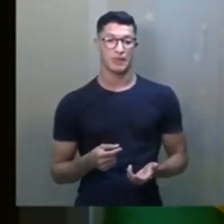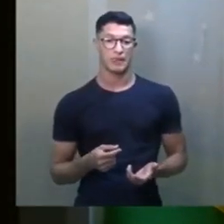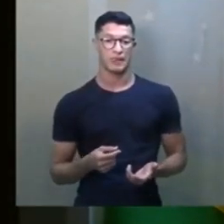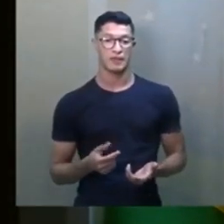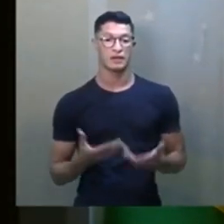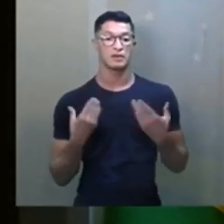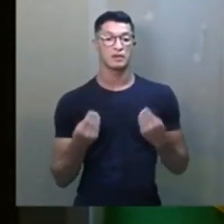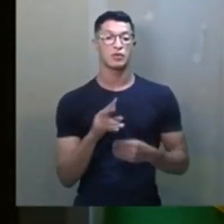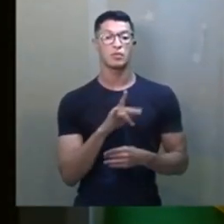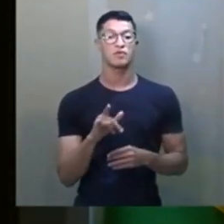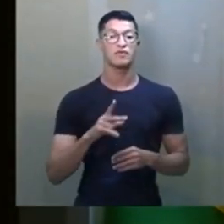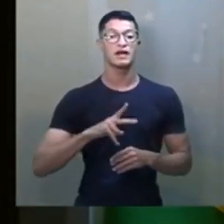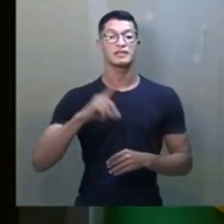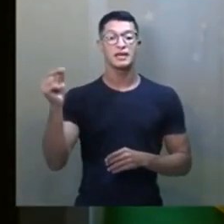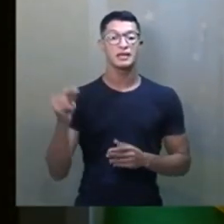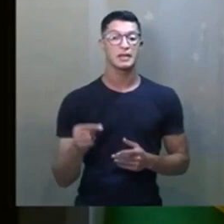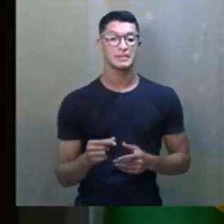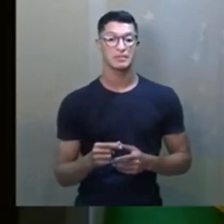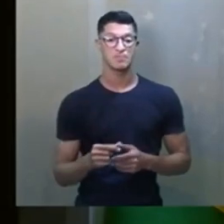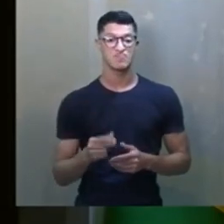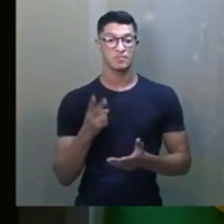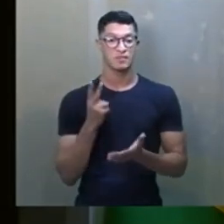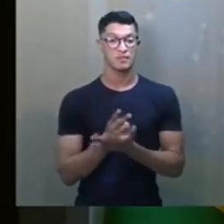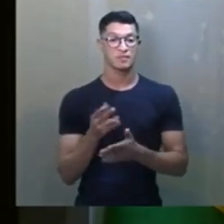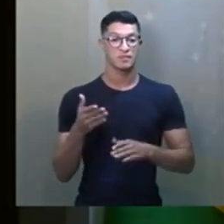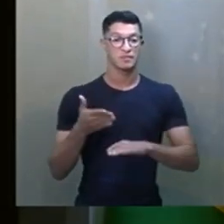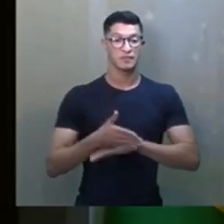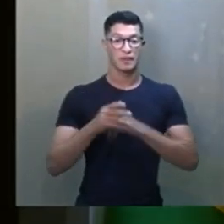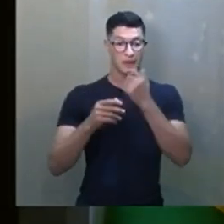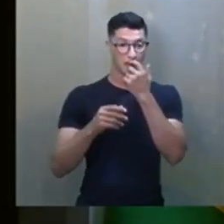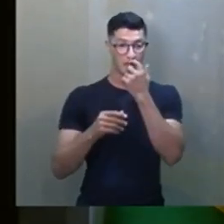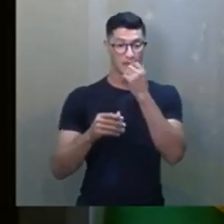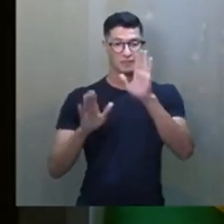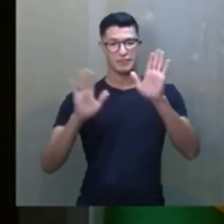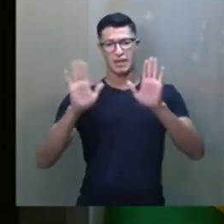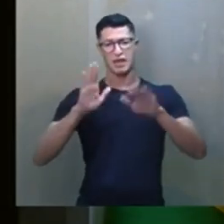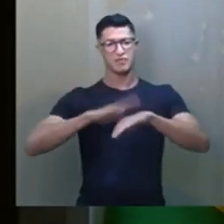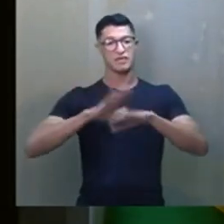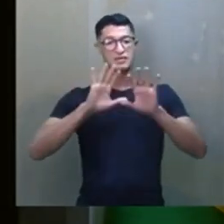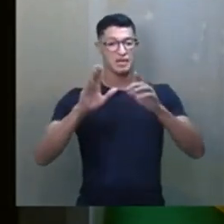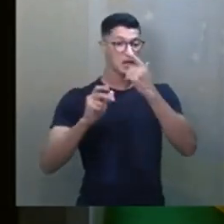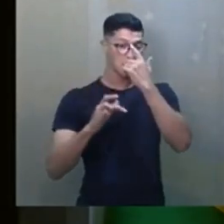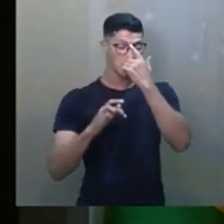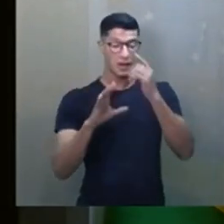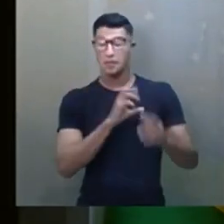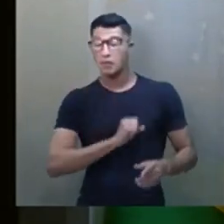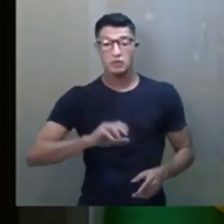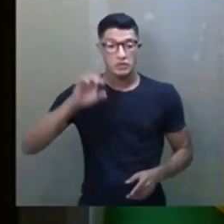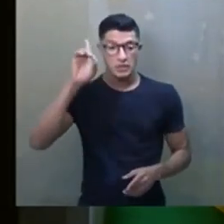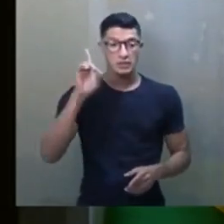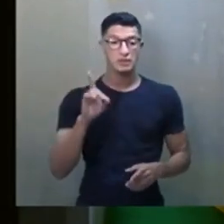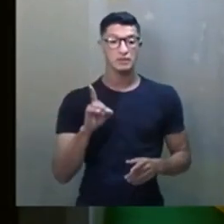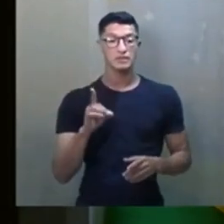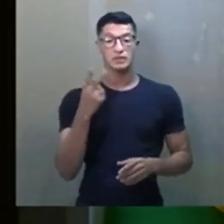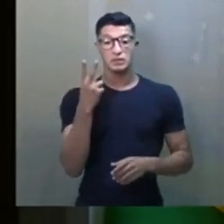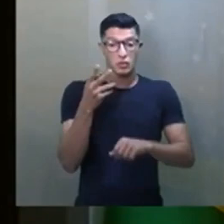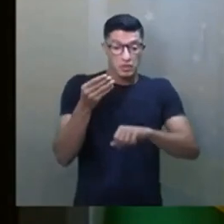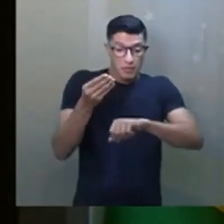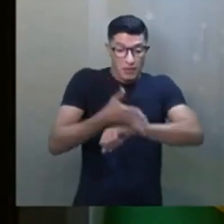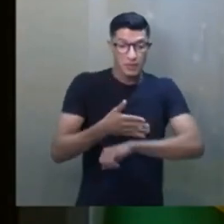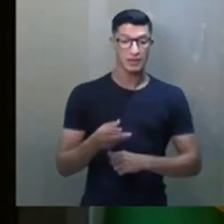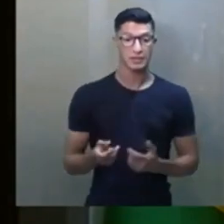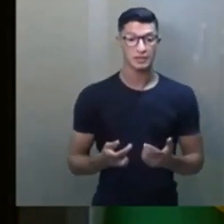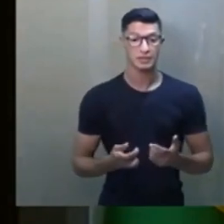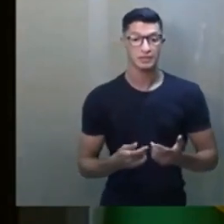e como é que o vai sair daqui? Ah, do mesmo modo que eu entrei, vou pular o muro. Não faça isso não, pelo amor de Deus. São duas horas da